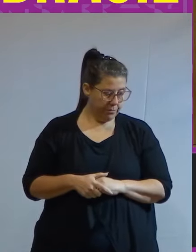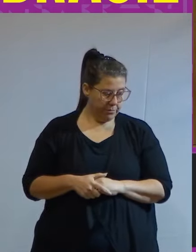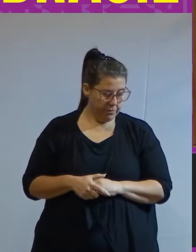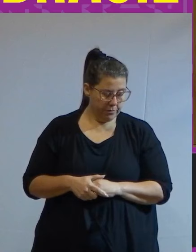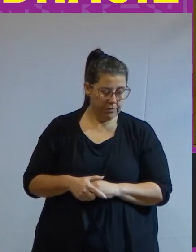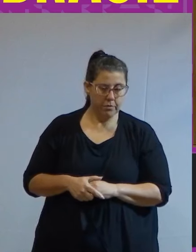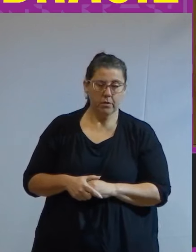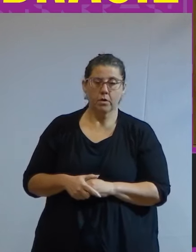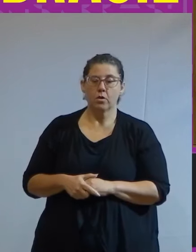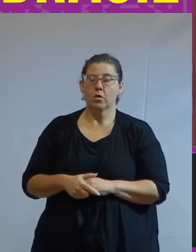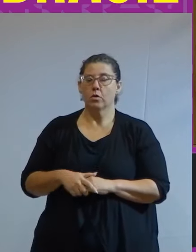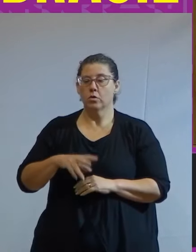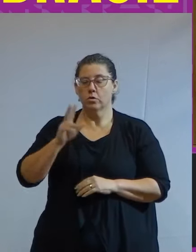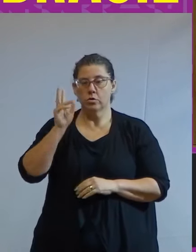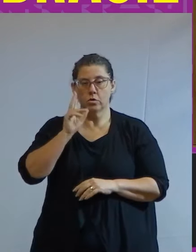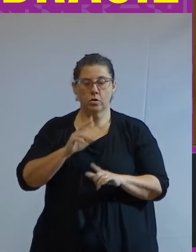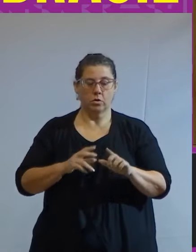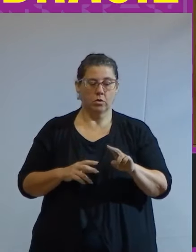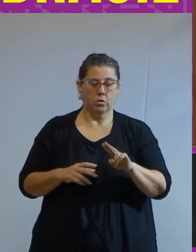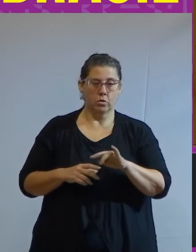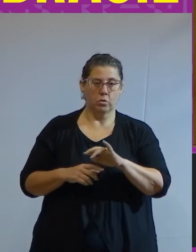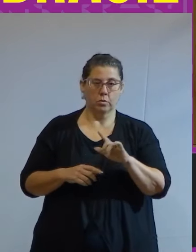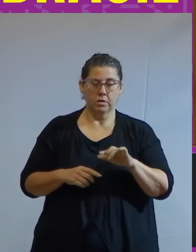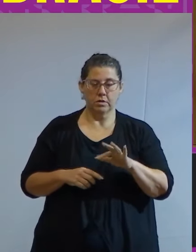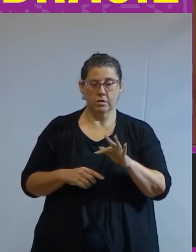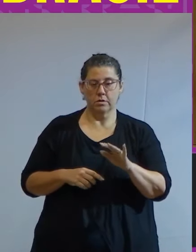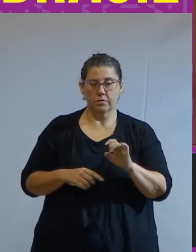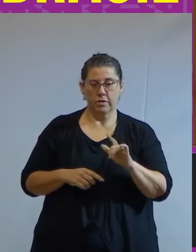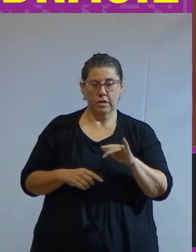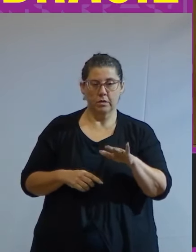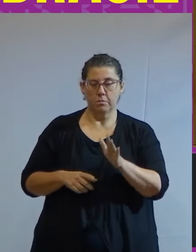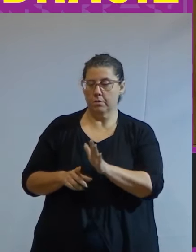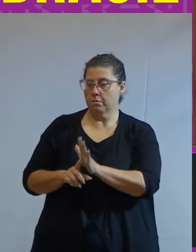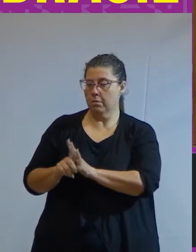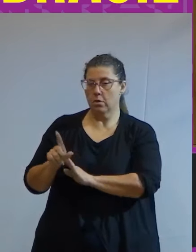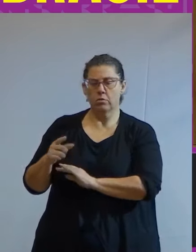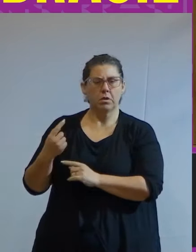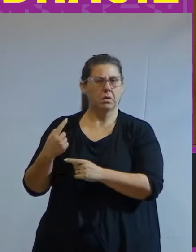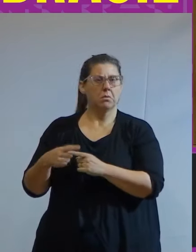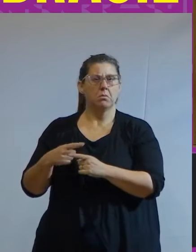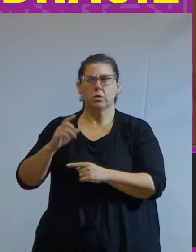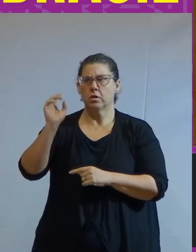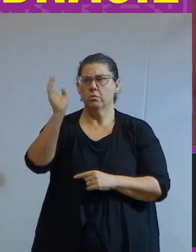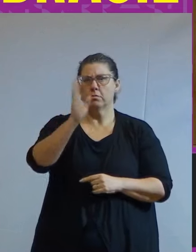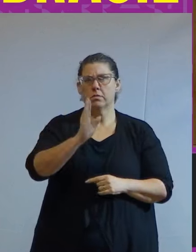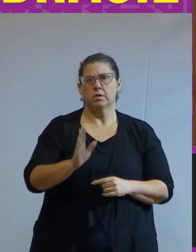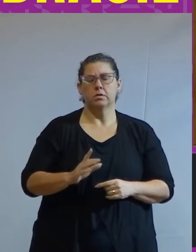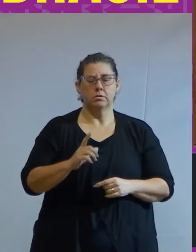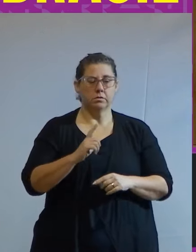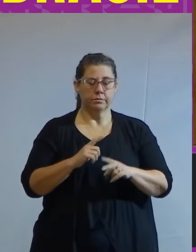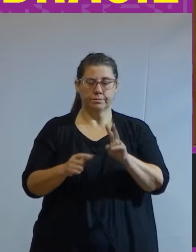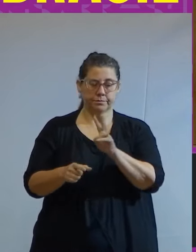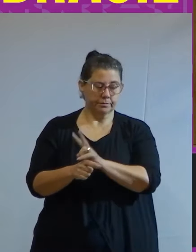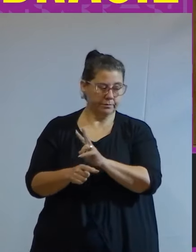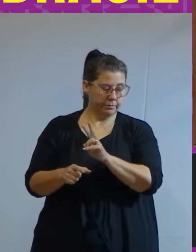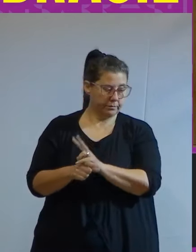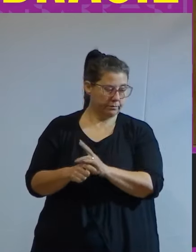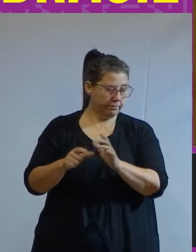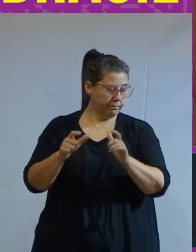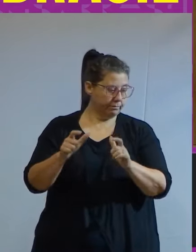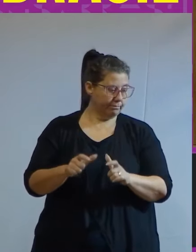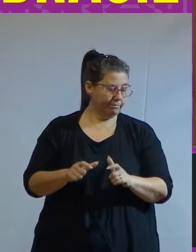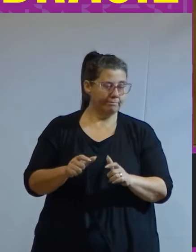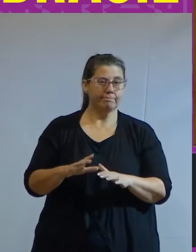O historiador Luiz Felipe de Alencastro perguntado do porquê de o Brasil ter preservado sua unidade